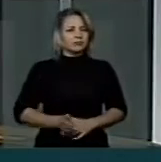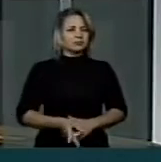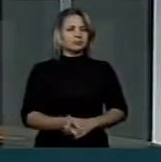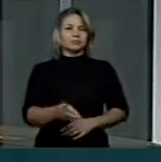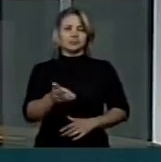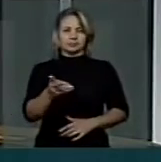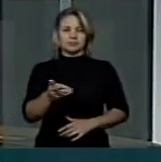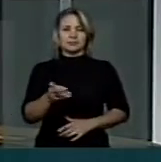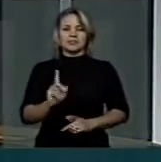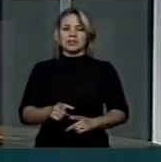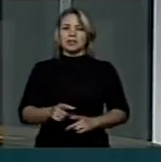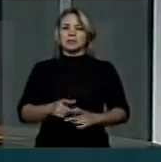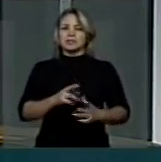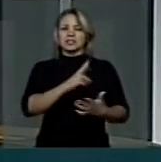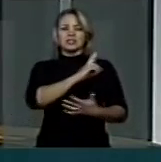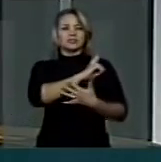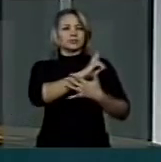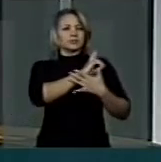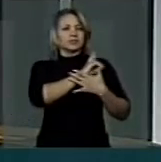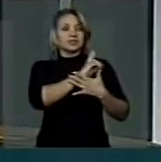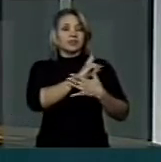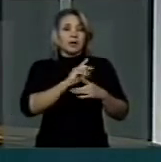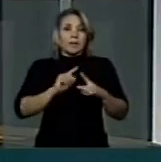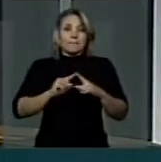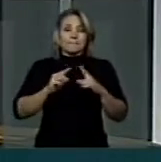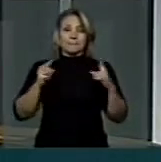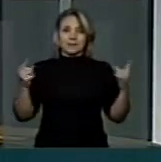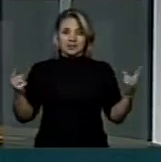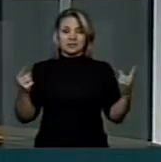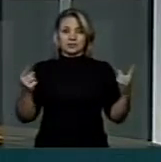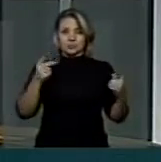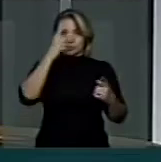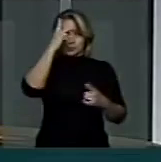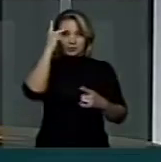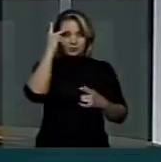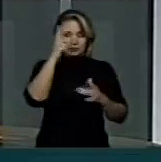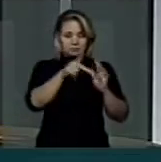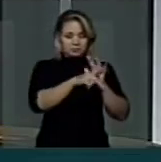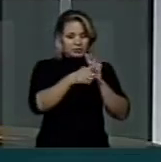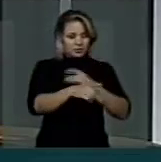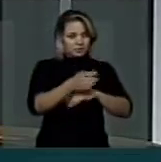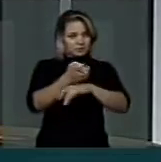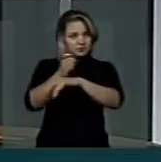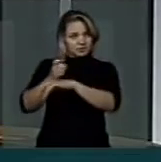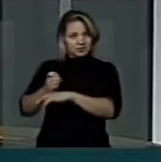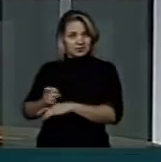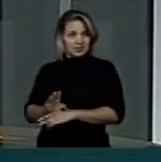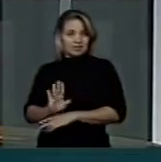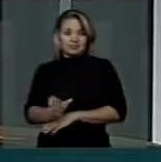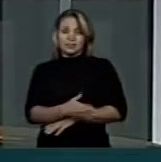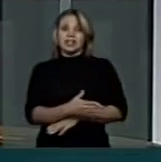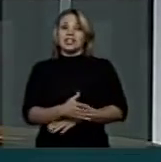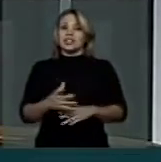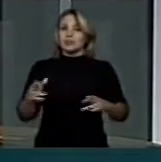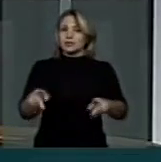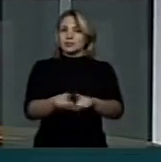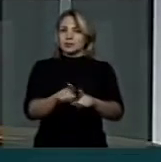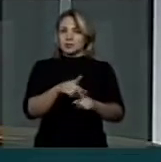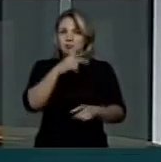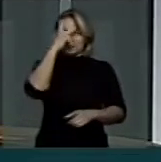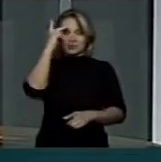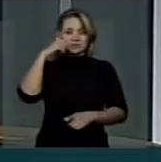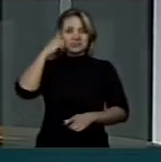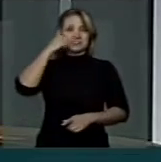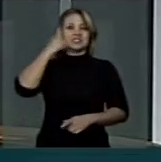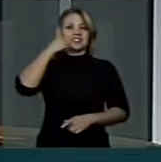forma muito responsável, mais como um estadista do que propriamente como um senador de